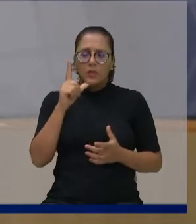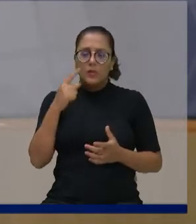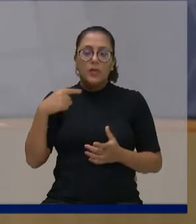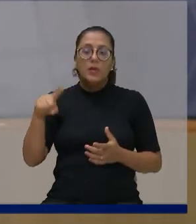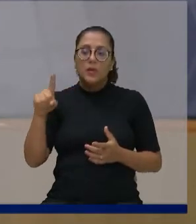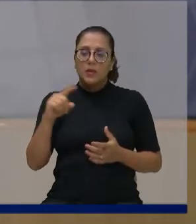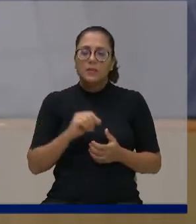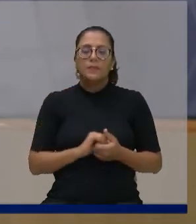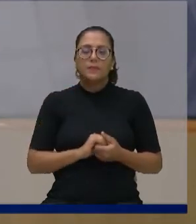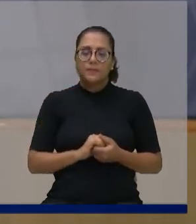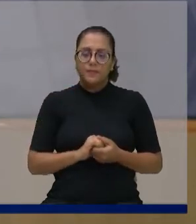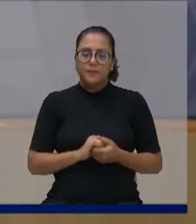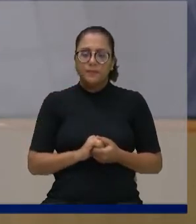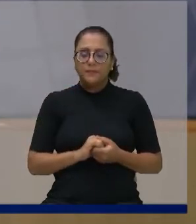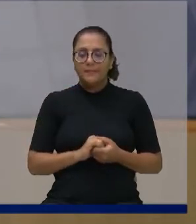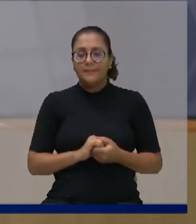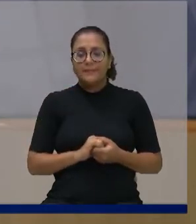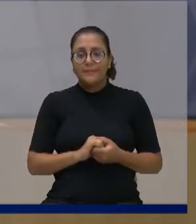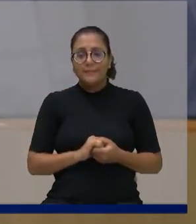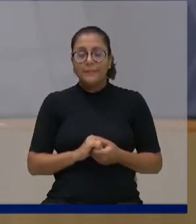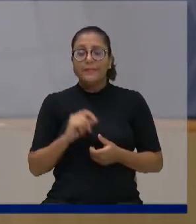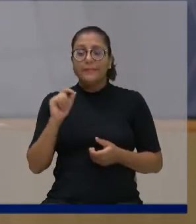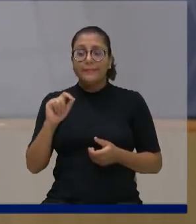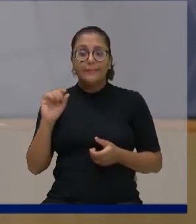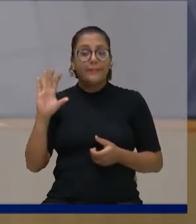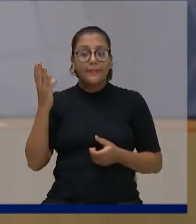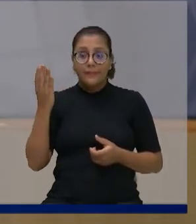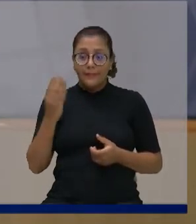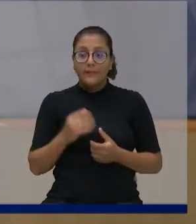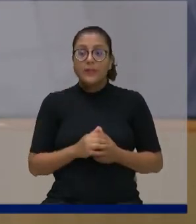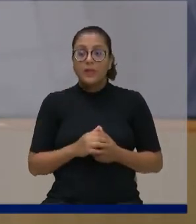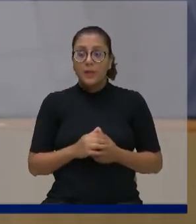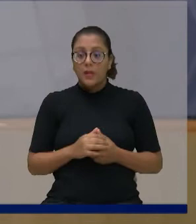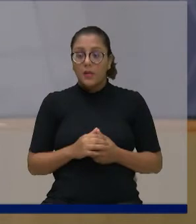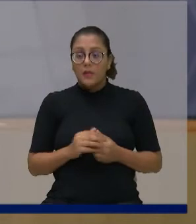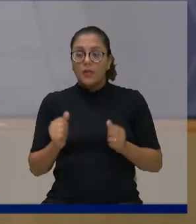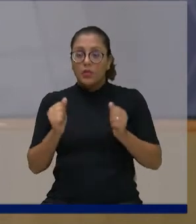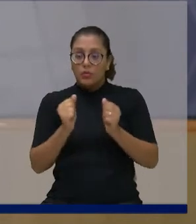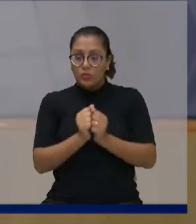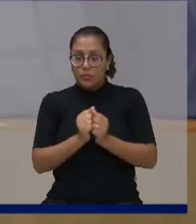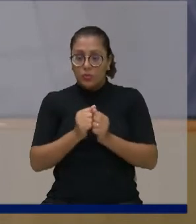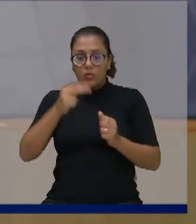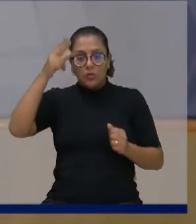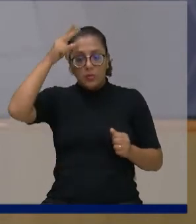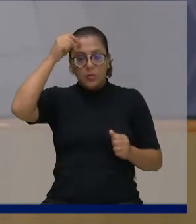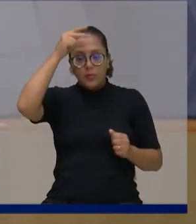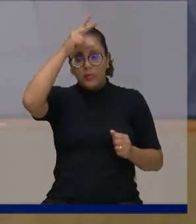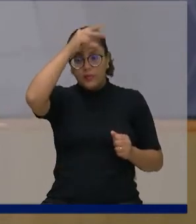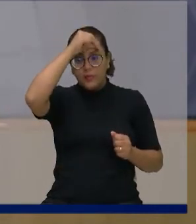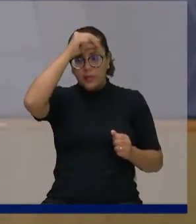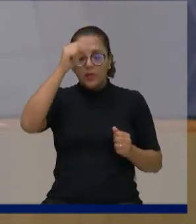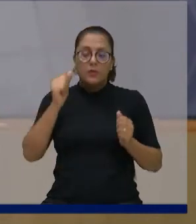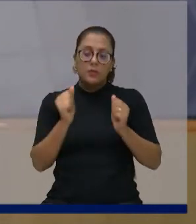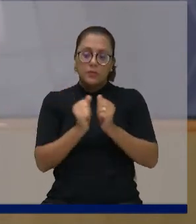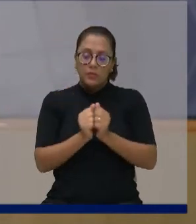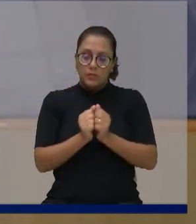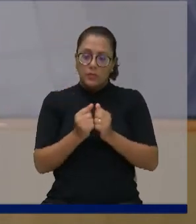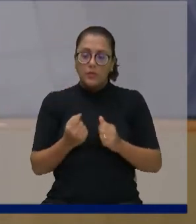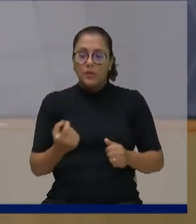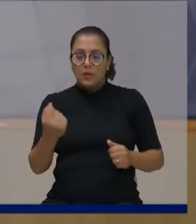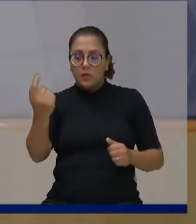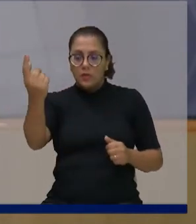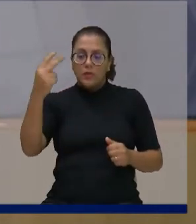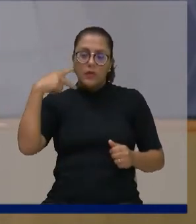todo lá na Índia. Aí, ele aceitou e foi junto com o prefeito, mas o convite era para mim, eu recusei o convite. Mas eu,